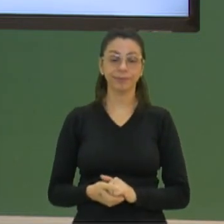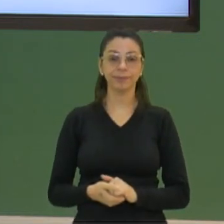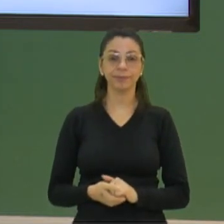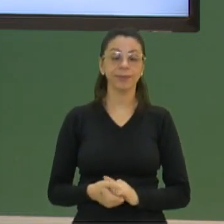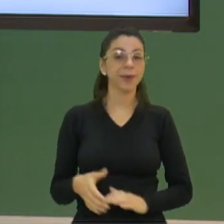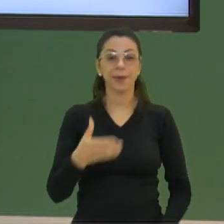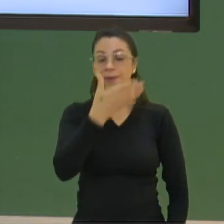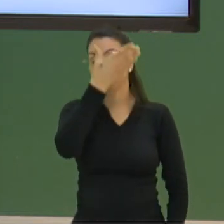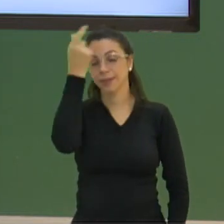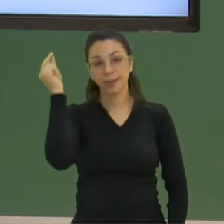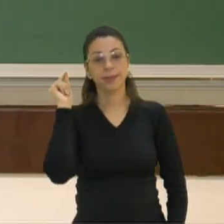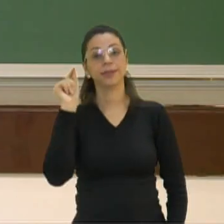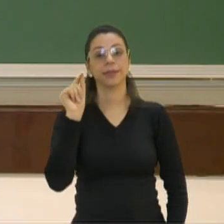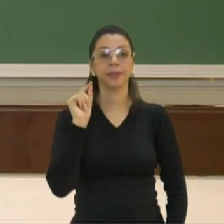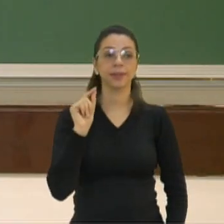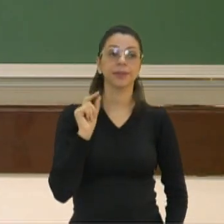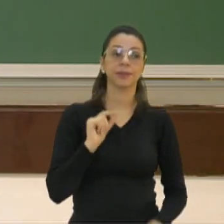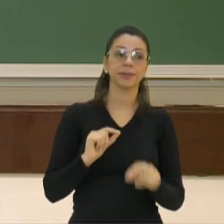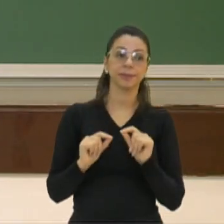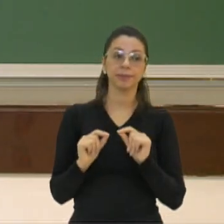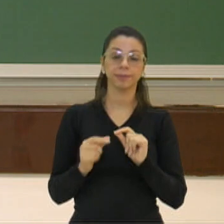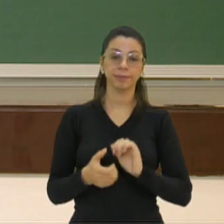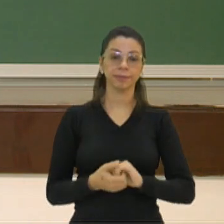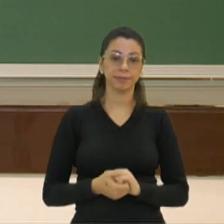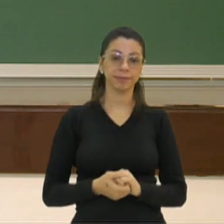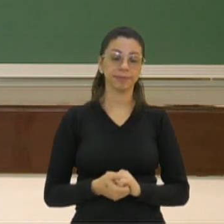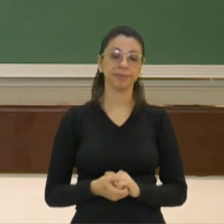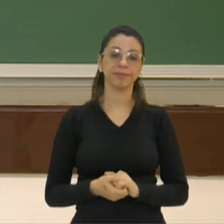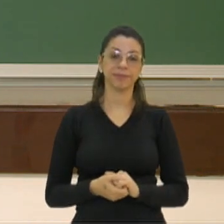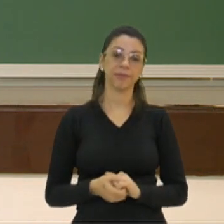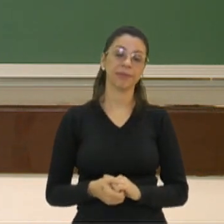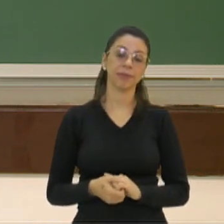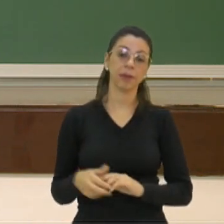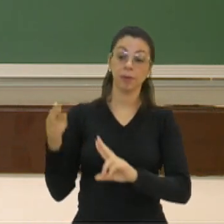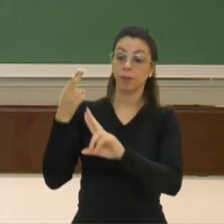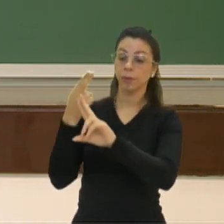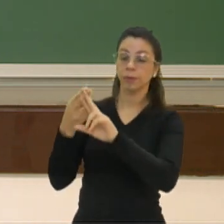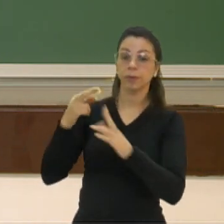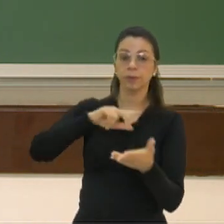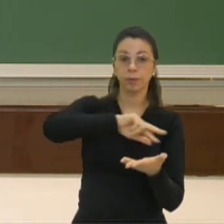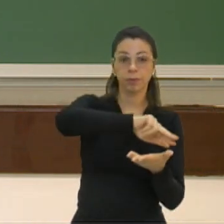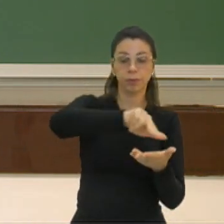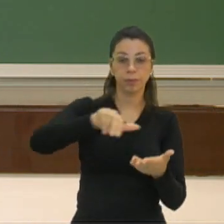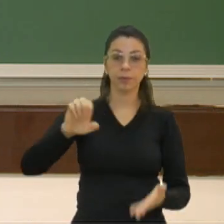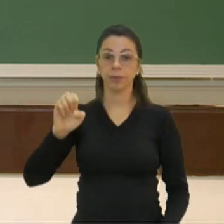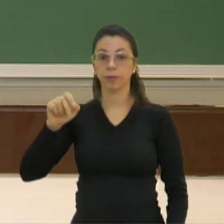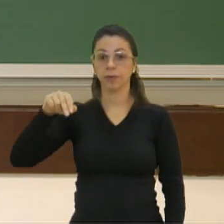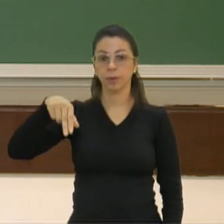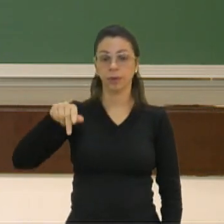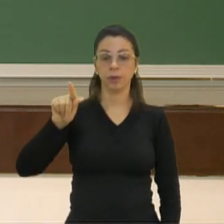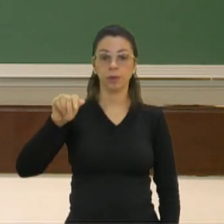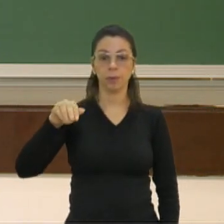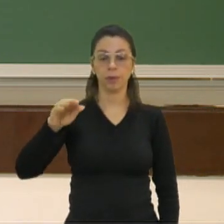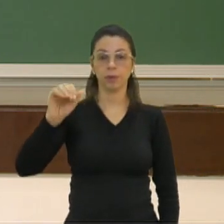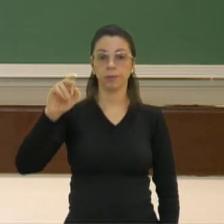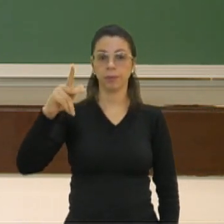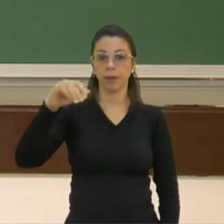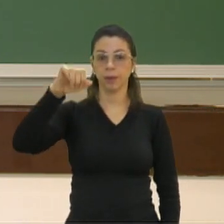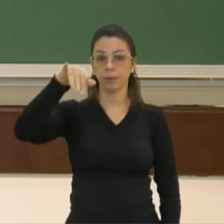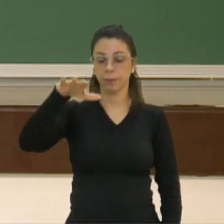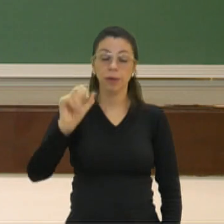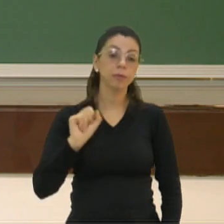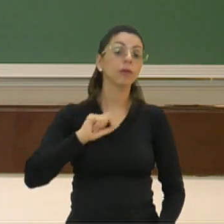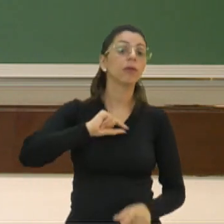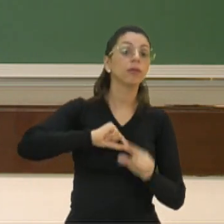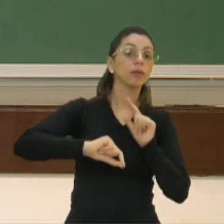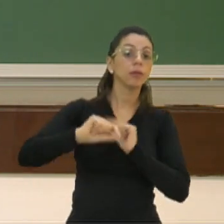esquecer de tudo que comentamos na aula de hoje, que utilizamos uma grande variedade de angiospermas na nossa alimentação. Tanto